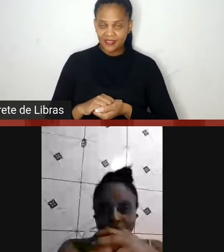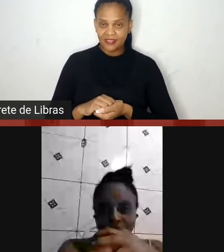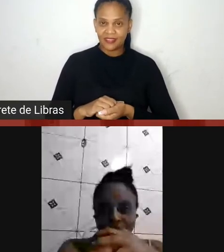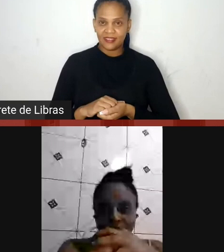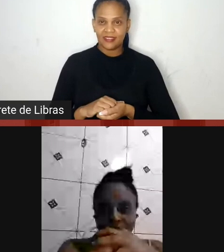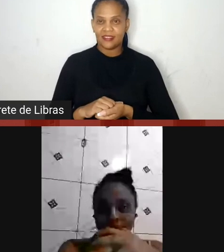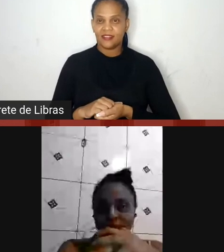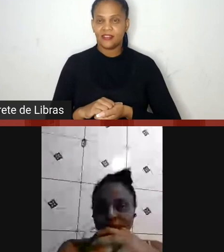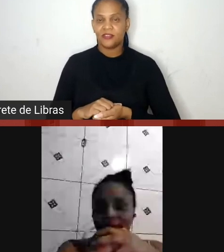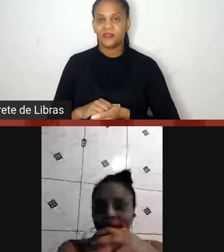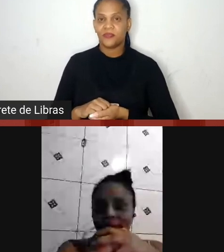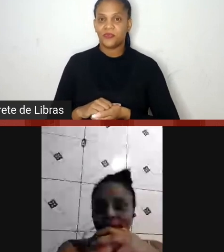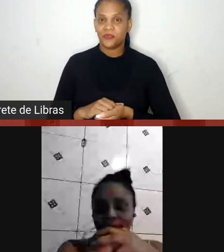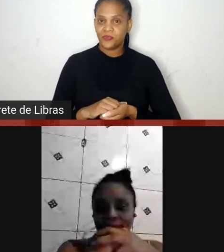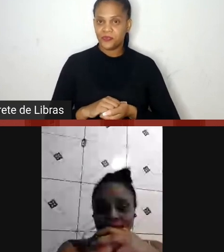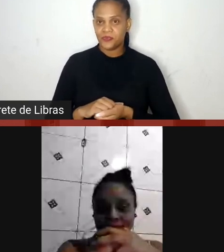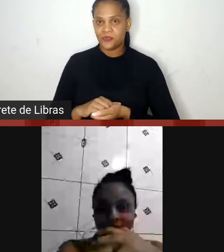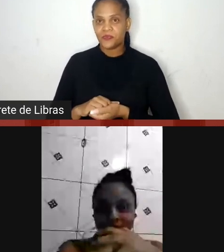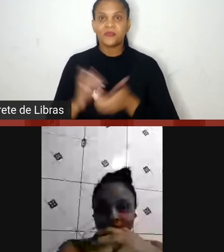Ah, agora sim.